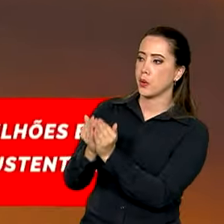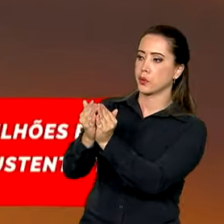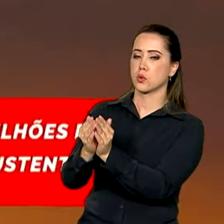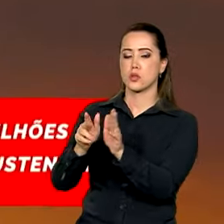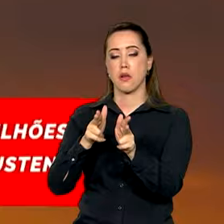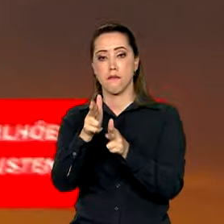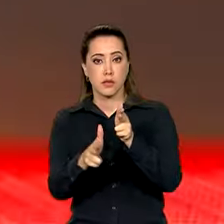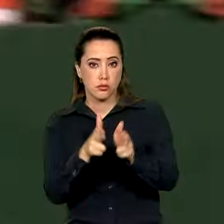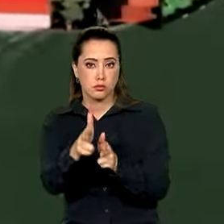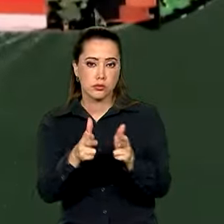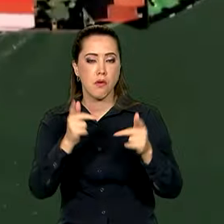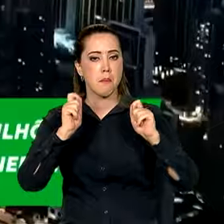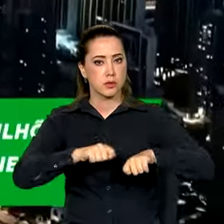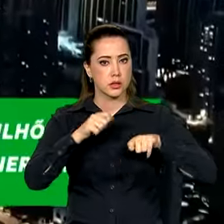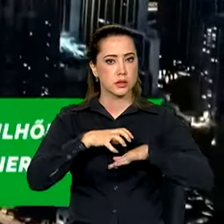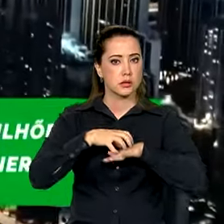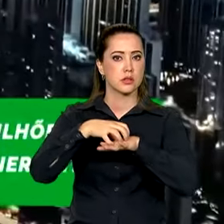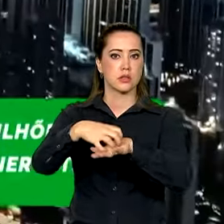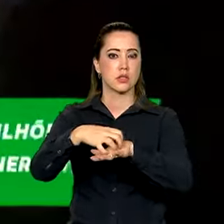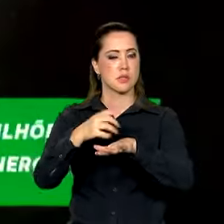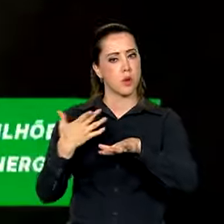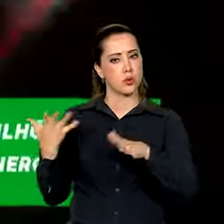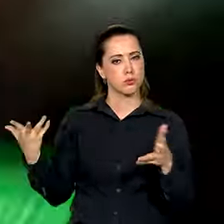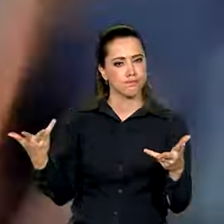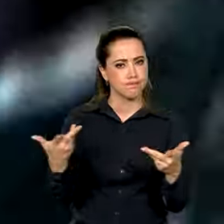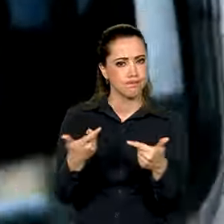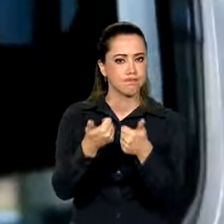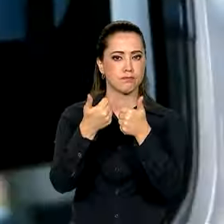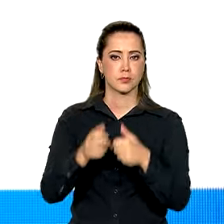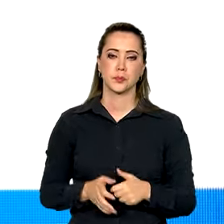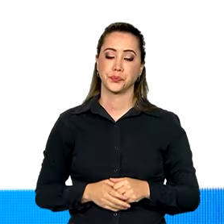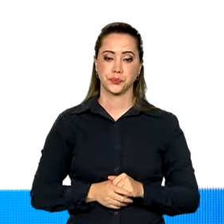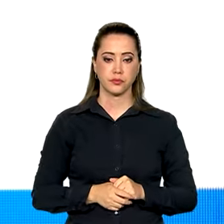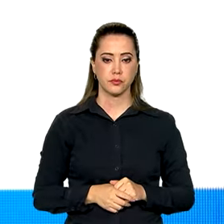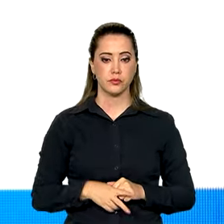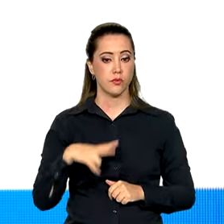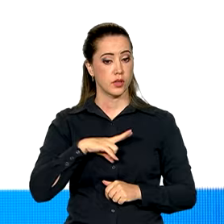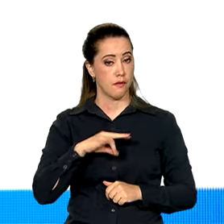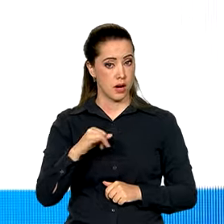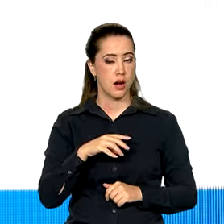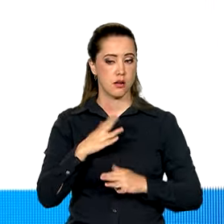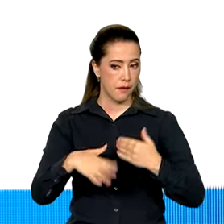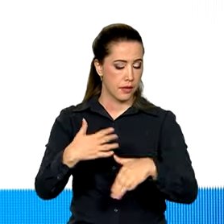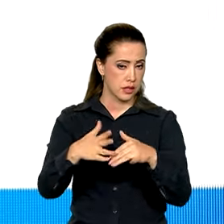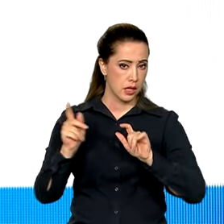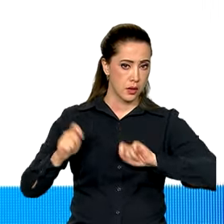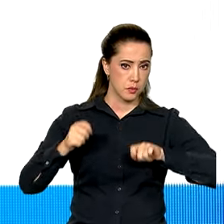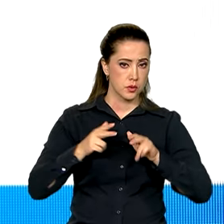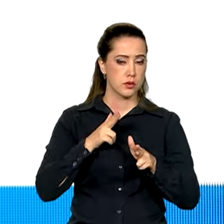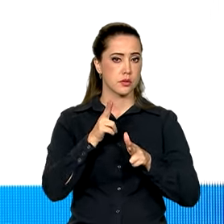com o objetivo de tornar o transporte do Estado mais sustentável e eficiente. Nós vamos avançar no modo